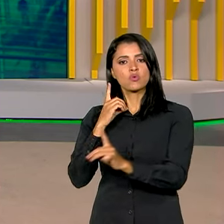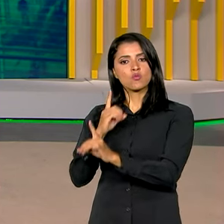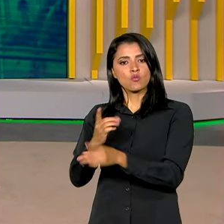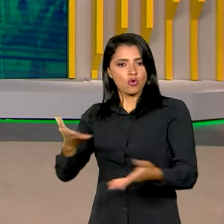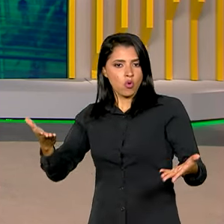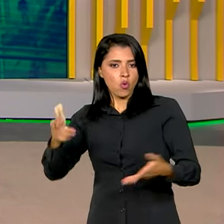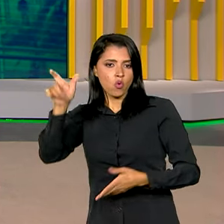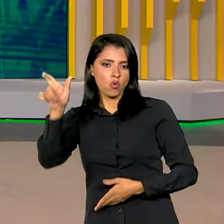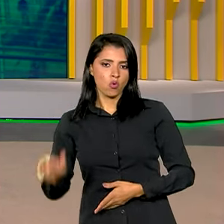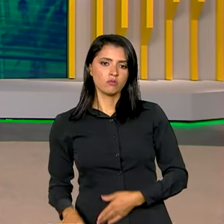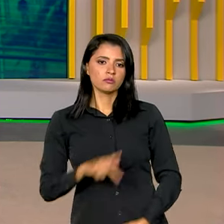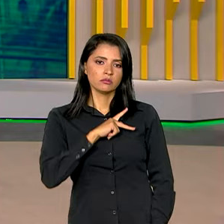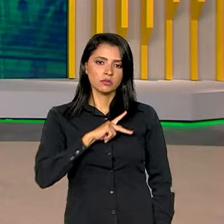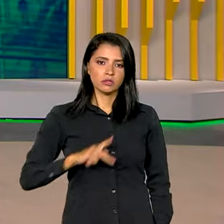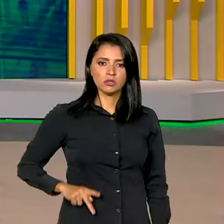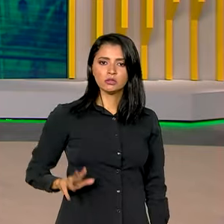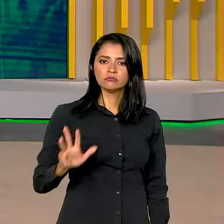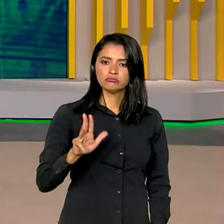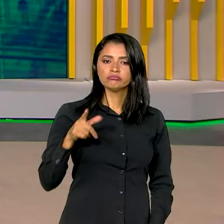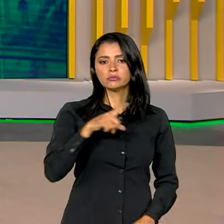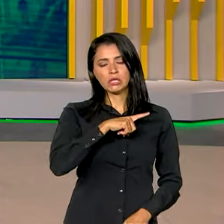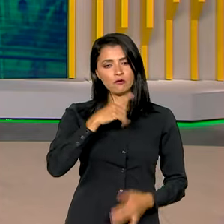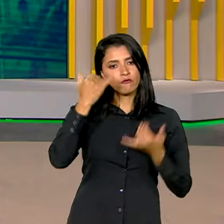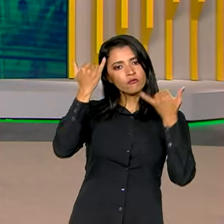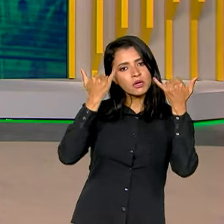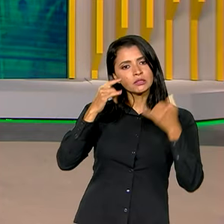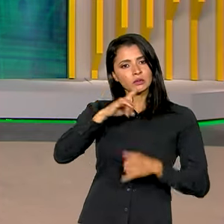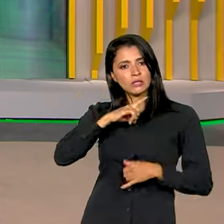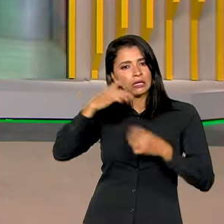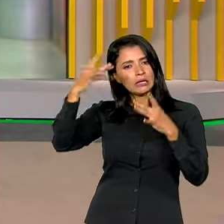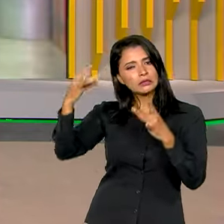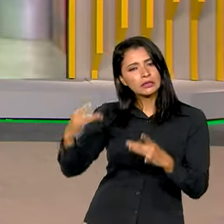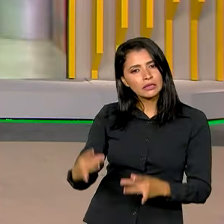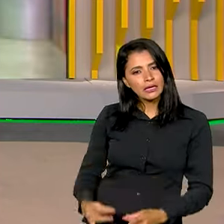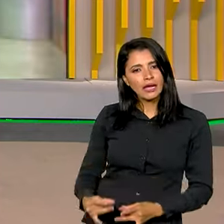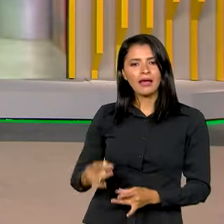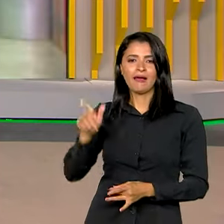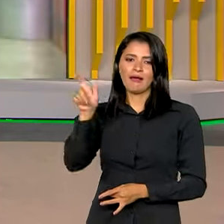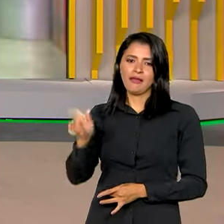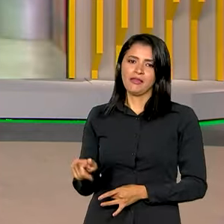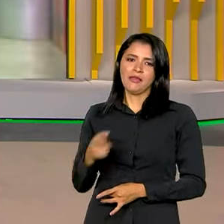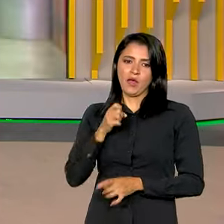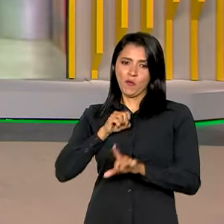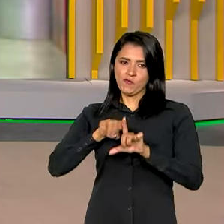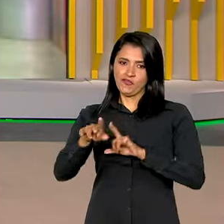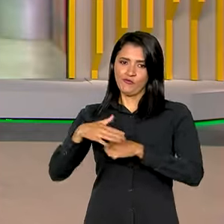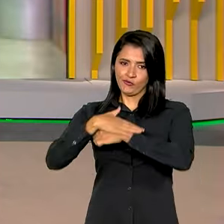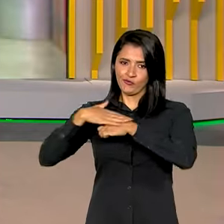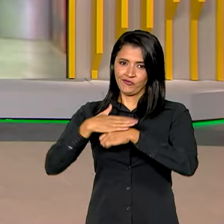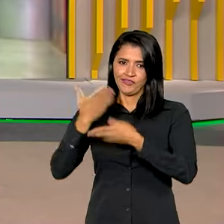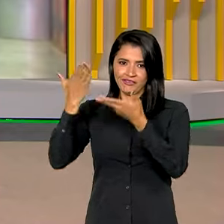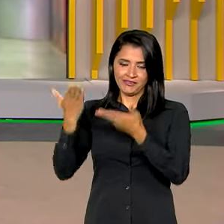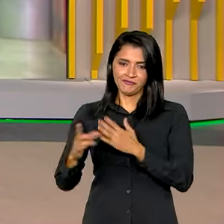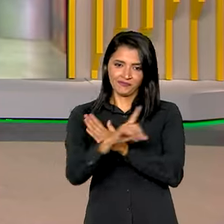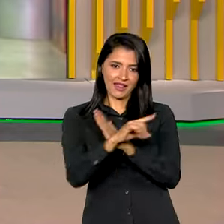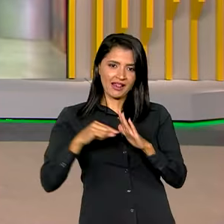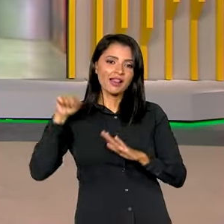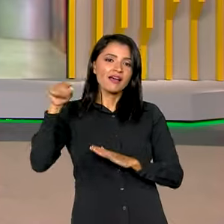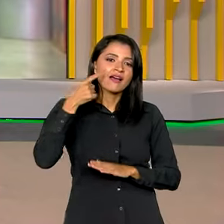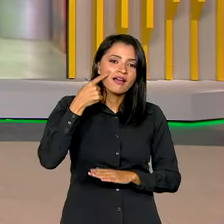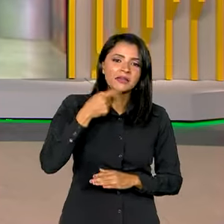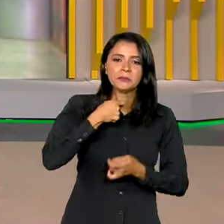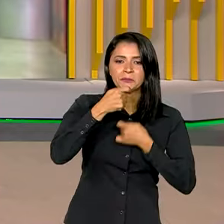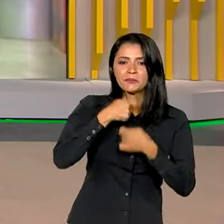hoje com o presidente Lula. Quem tem as informações, os detalhes e fala ao vivo com a gente, direto do Palácio Planalto, é